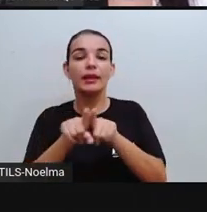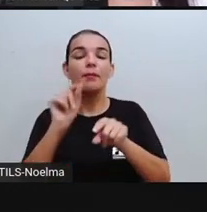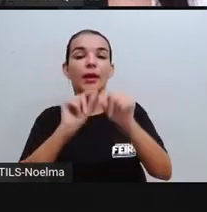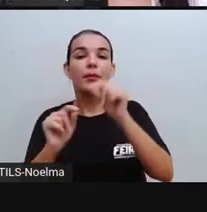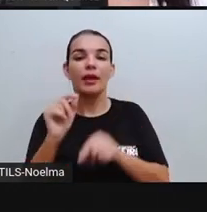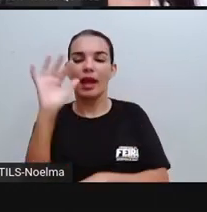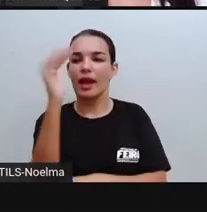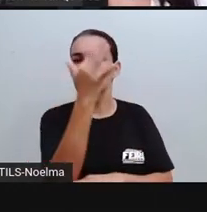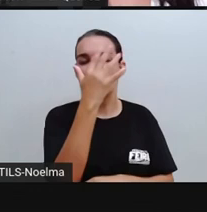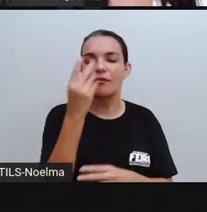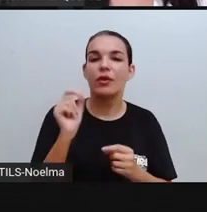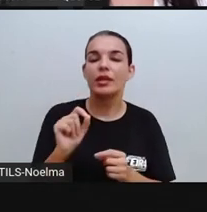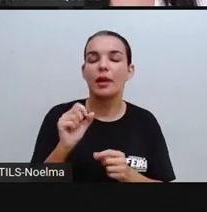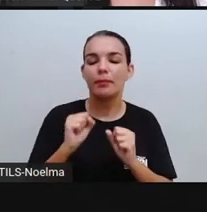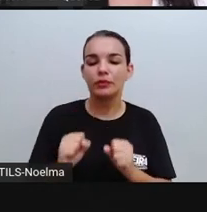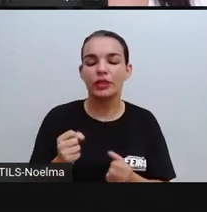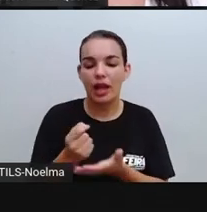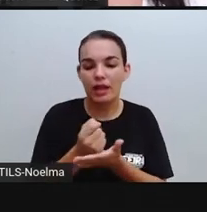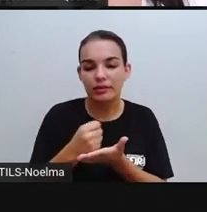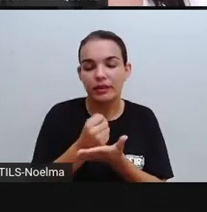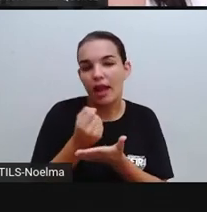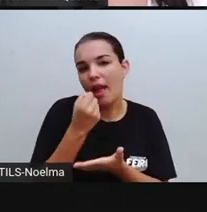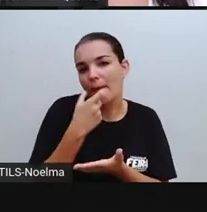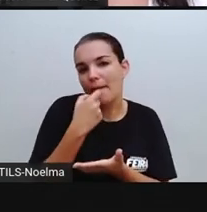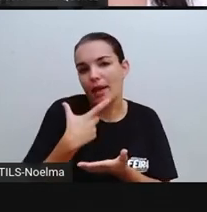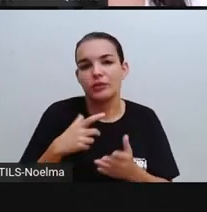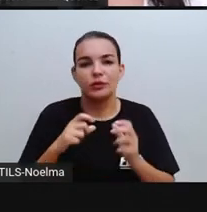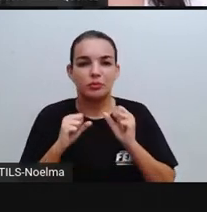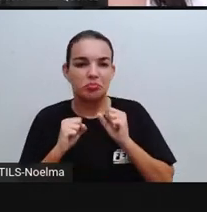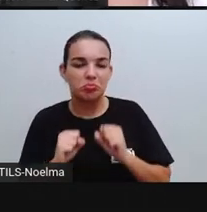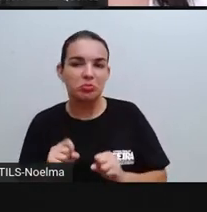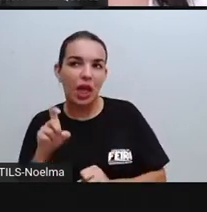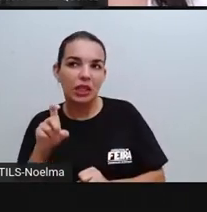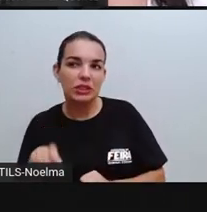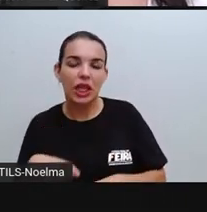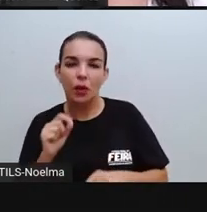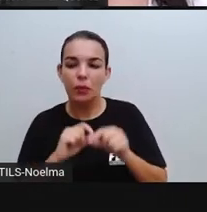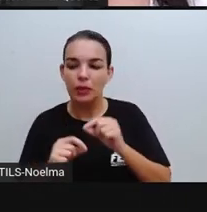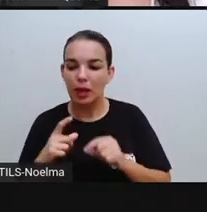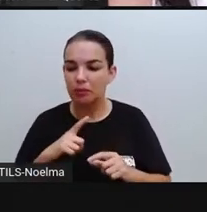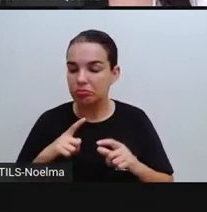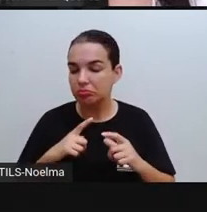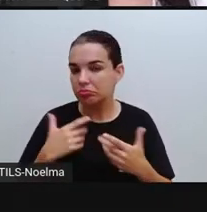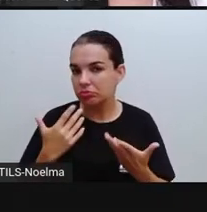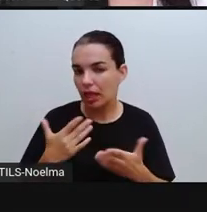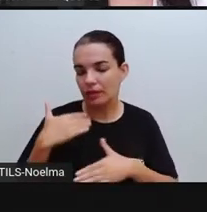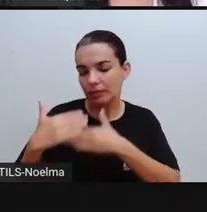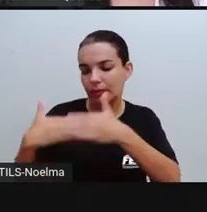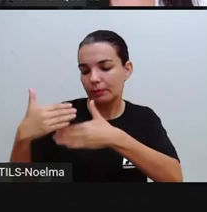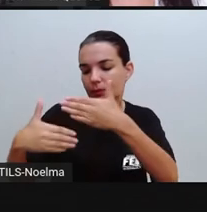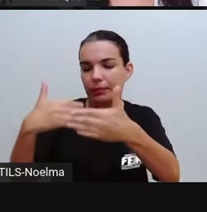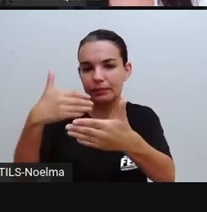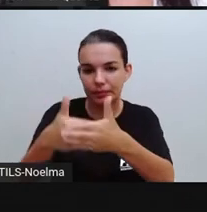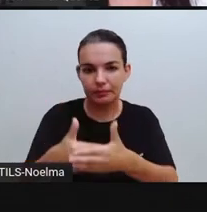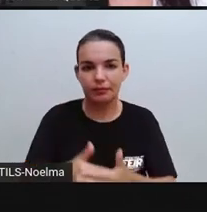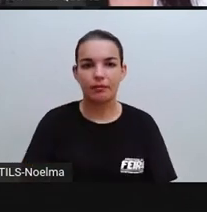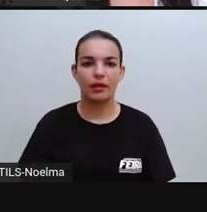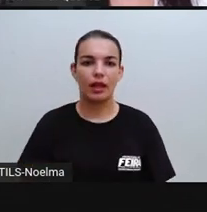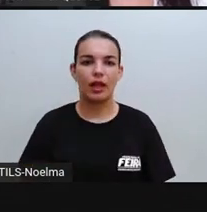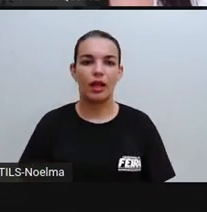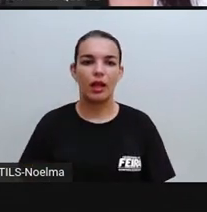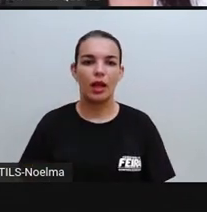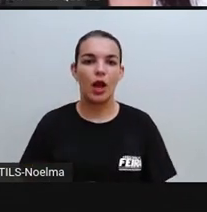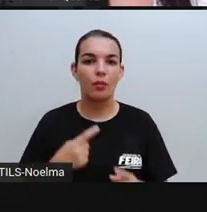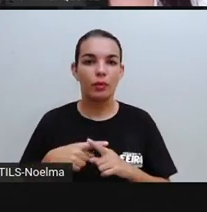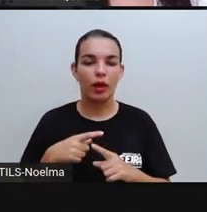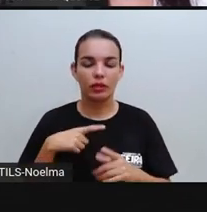sabiam, né? Que iam aprendendo aí com seus pais, que iam passando de geração por geração, né? Uma vez que eles tinham um contato